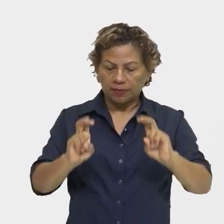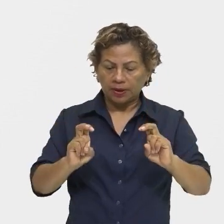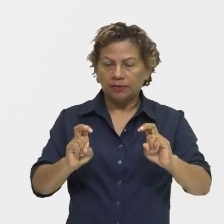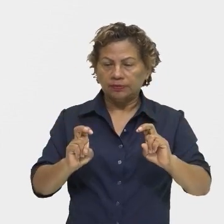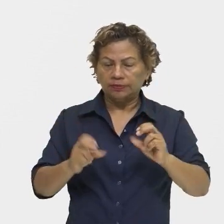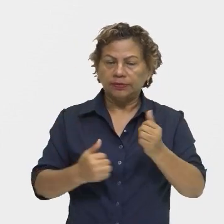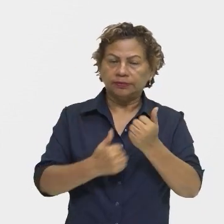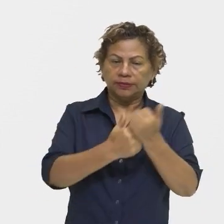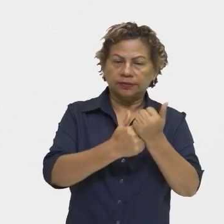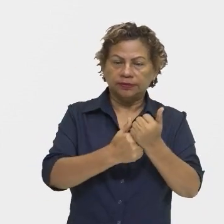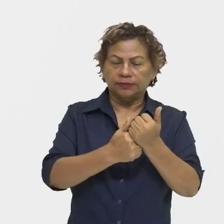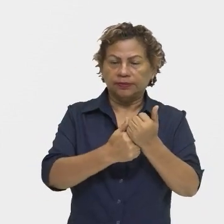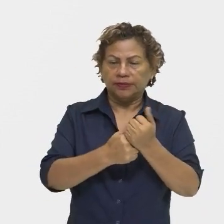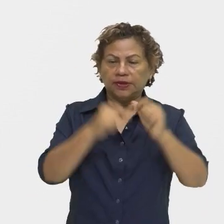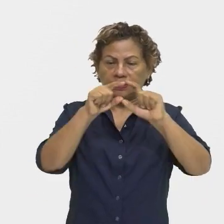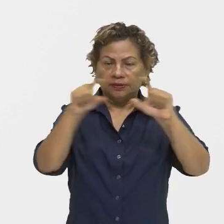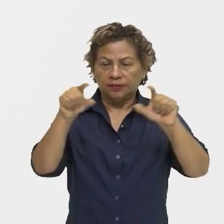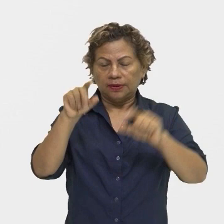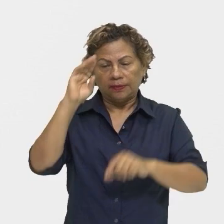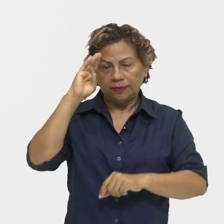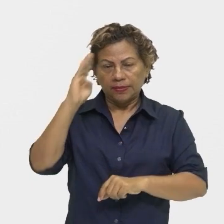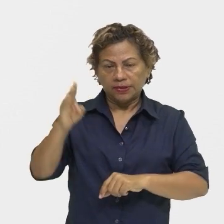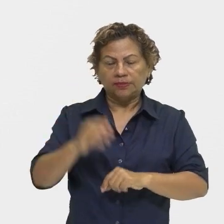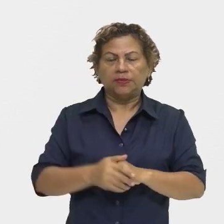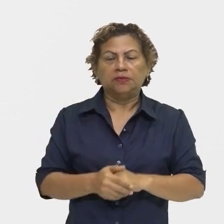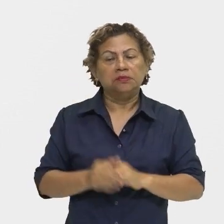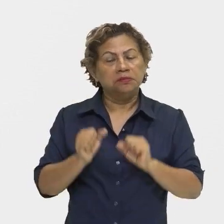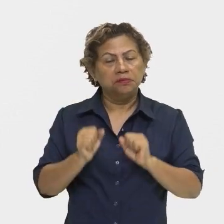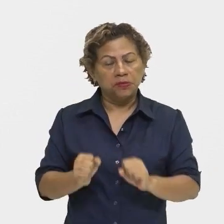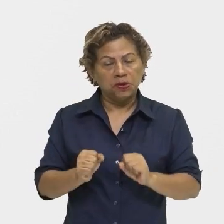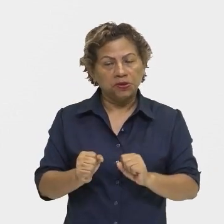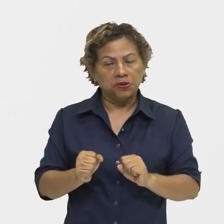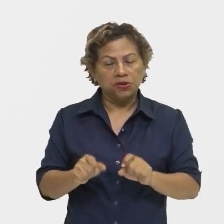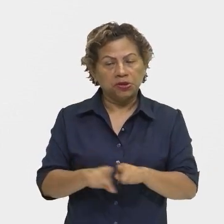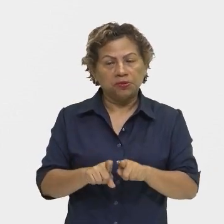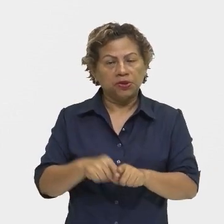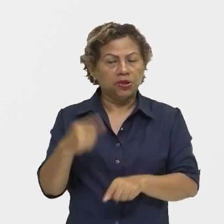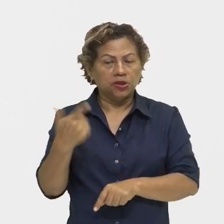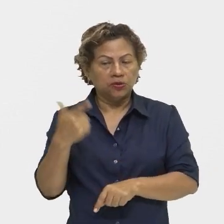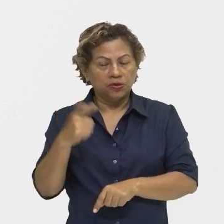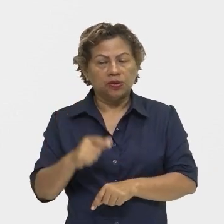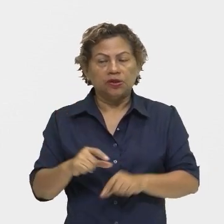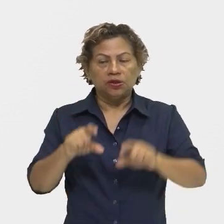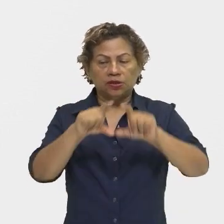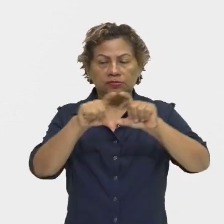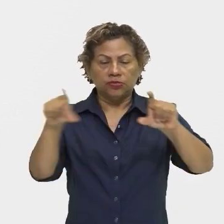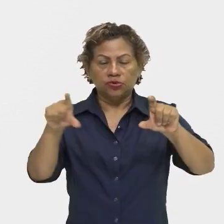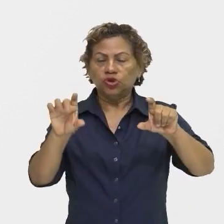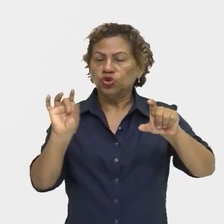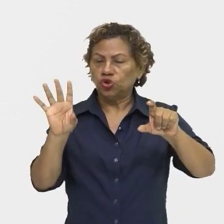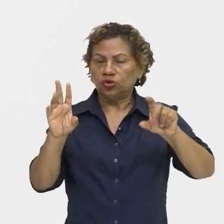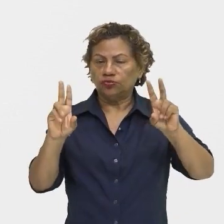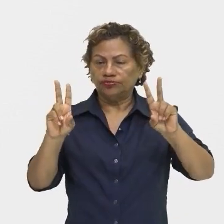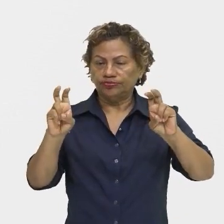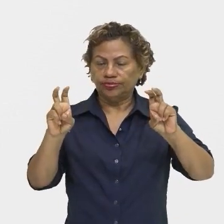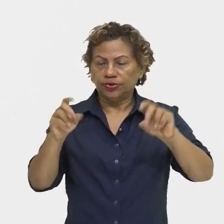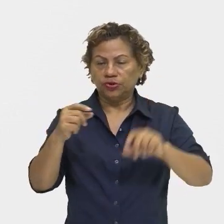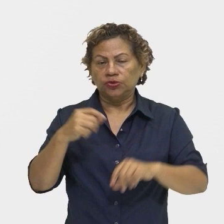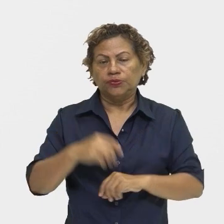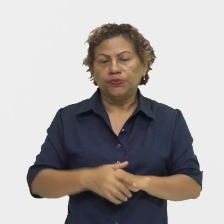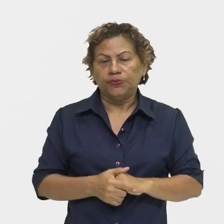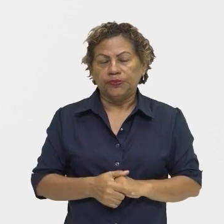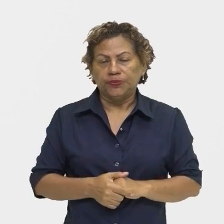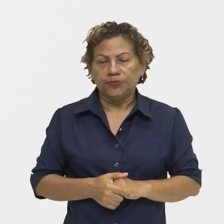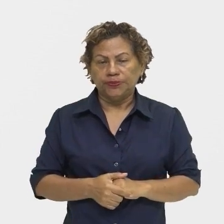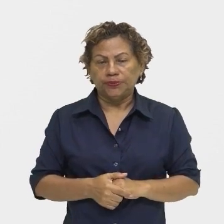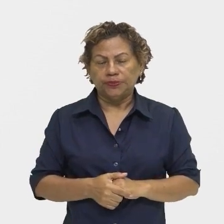sobre o título principal. Ou, pode ser que não tenha, tá? Pode ser que só tenha o título da notícia. Os